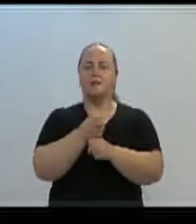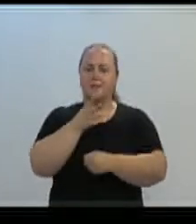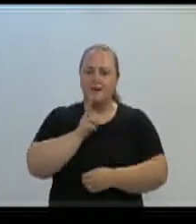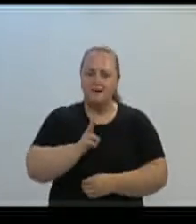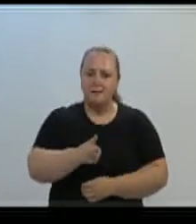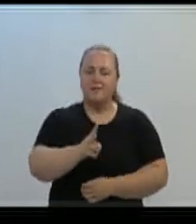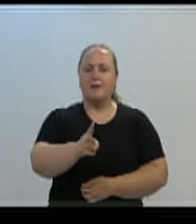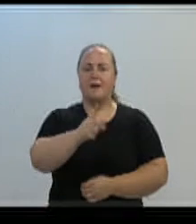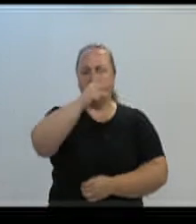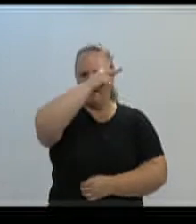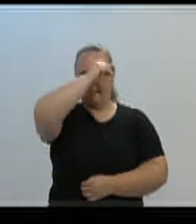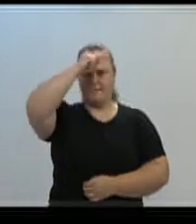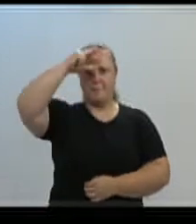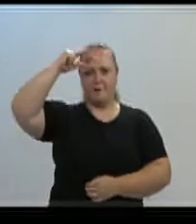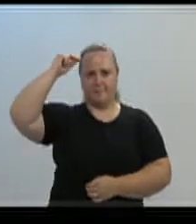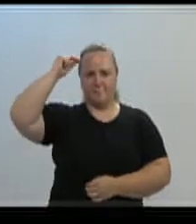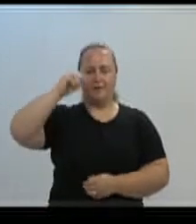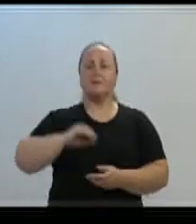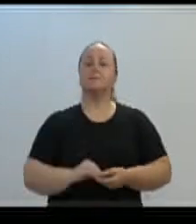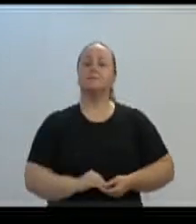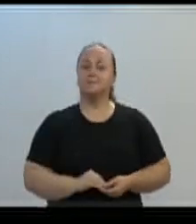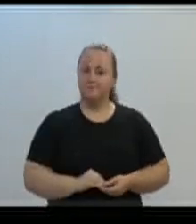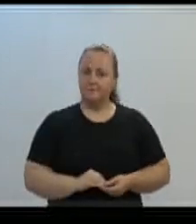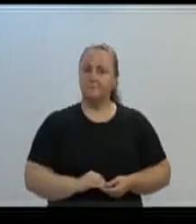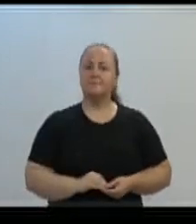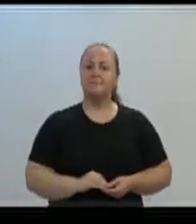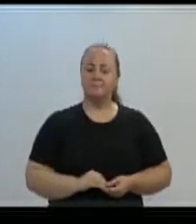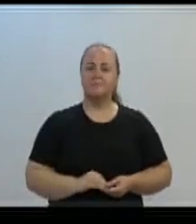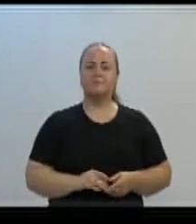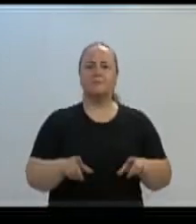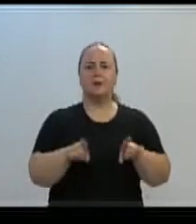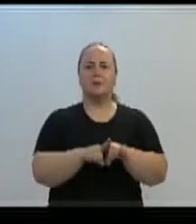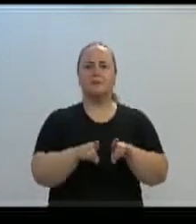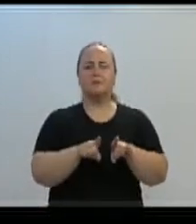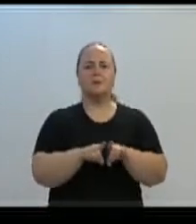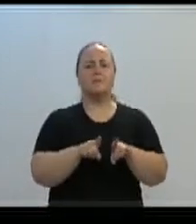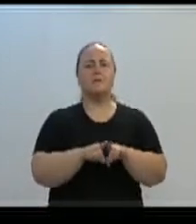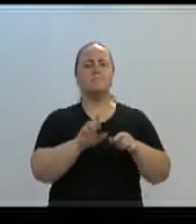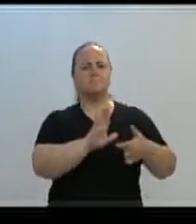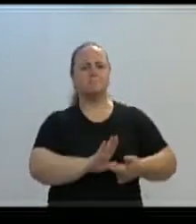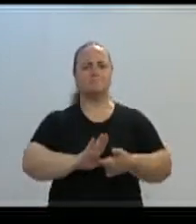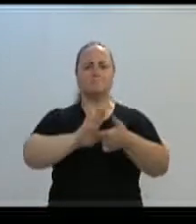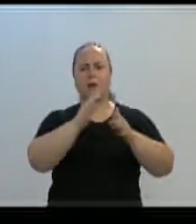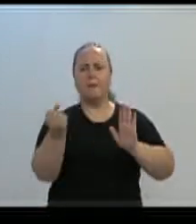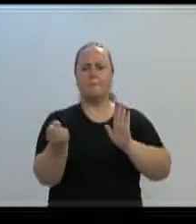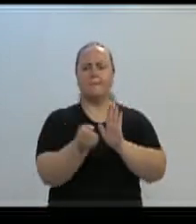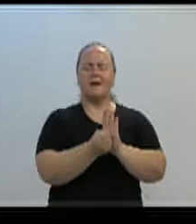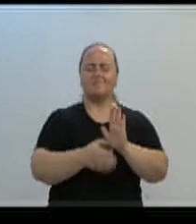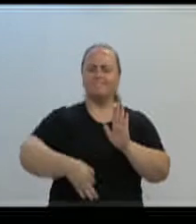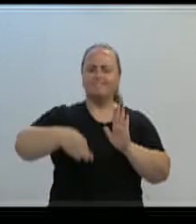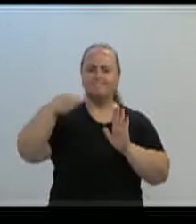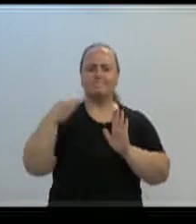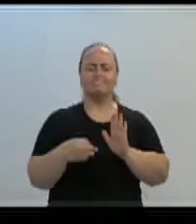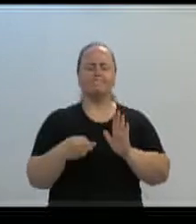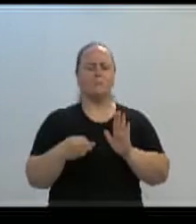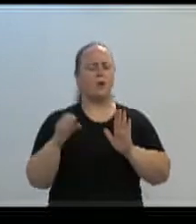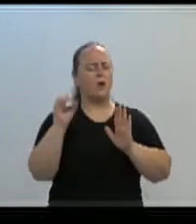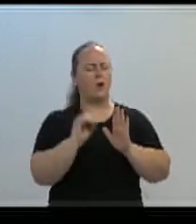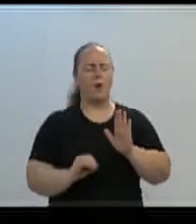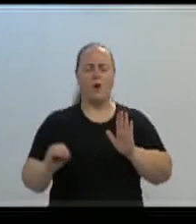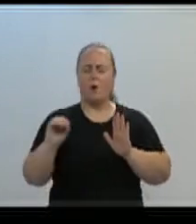cidade, como também chancela o mandato que vem fazendo nos últimos dois anos e meio.